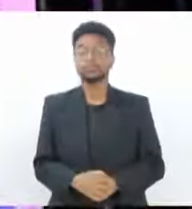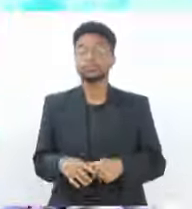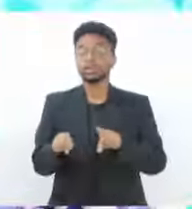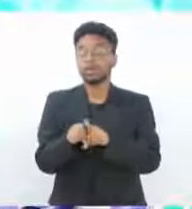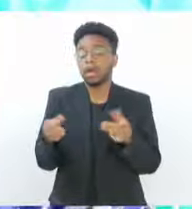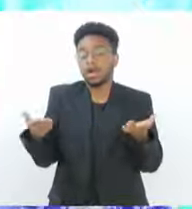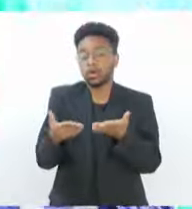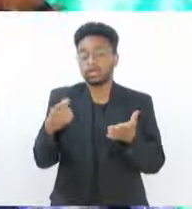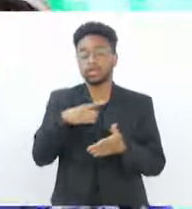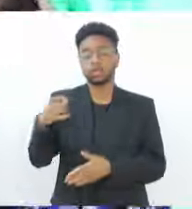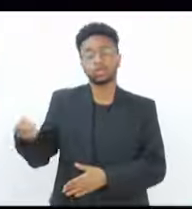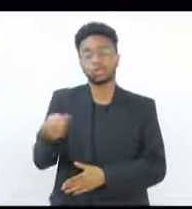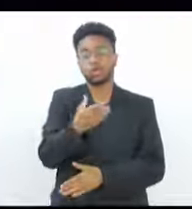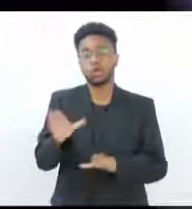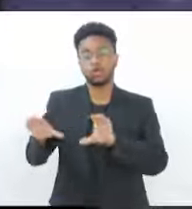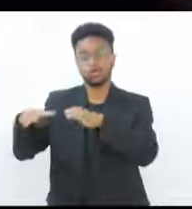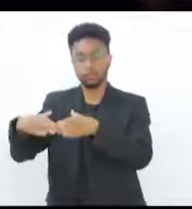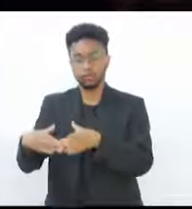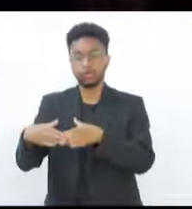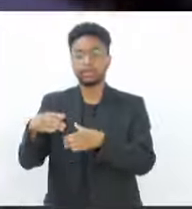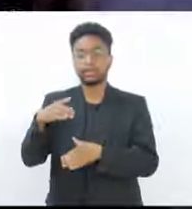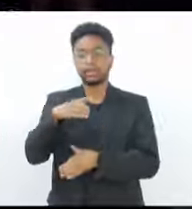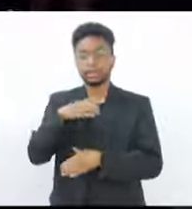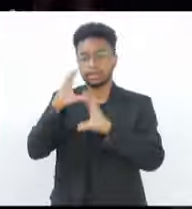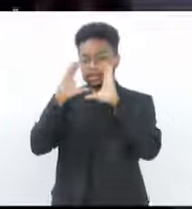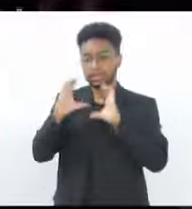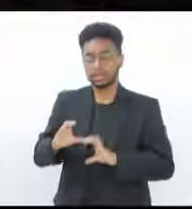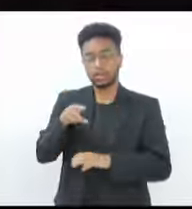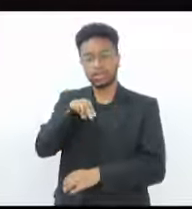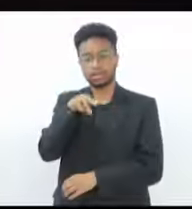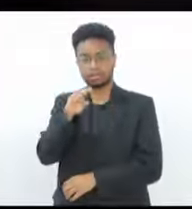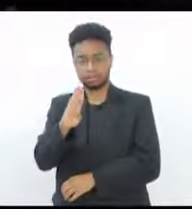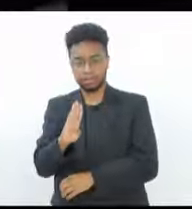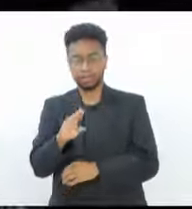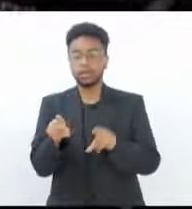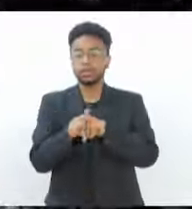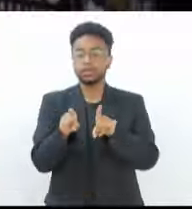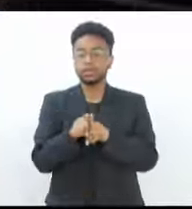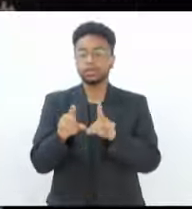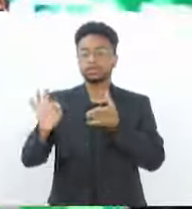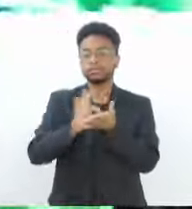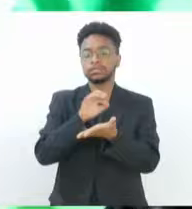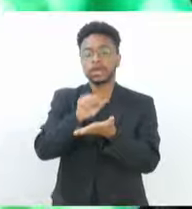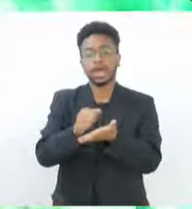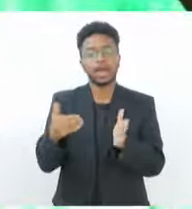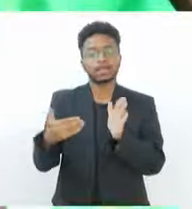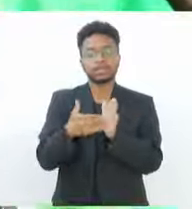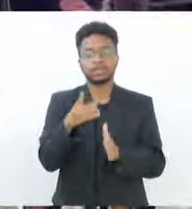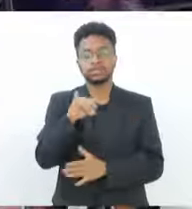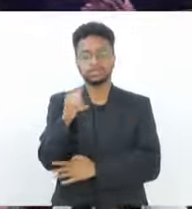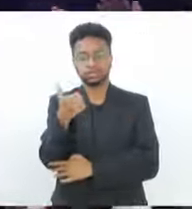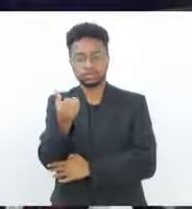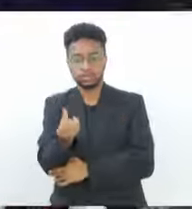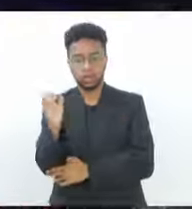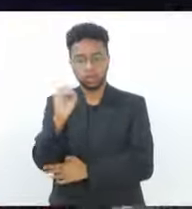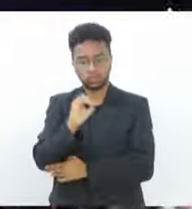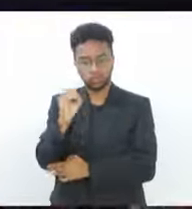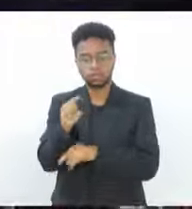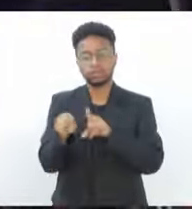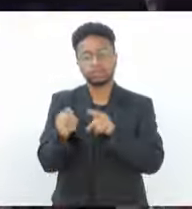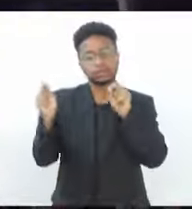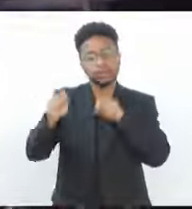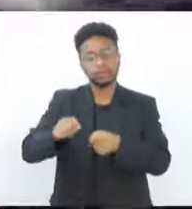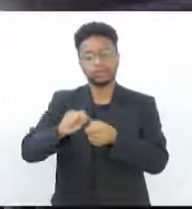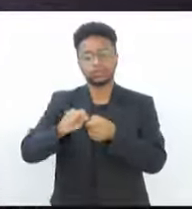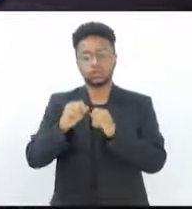há mais uma categoria, a de cidadão não binário. As inscrições vão até dia 16 de outubro e podem ser feitas